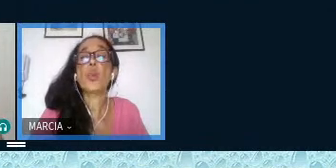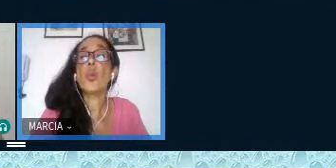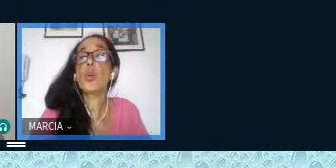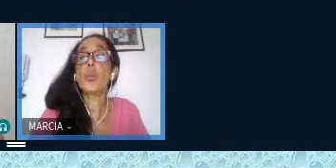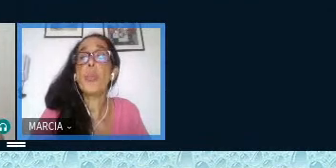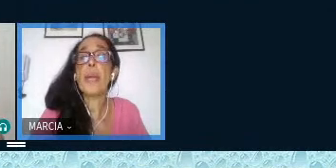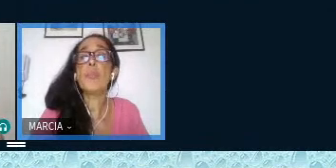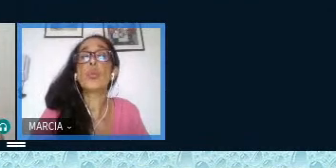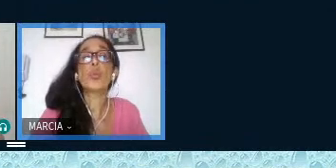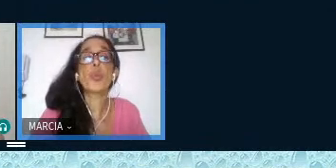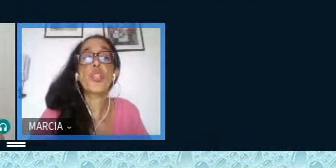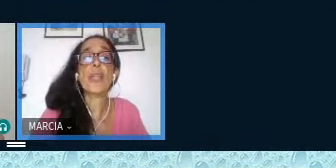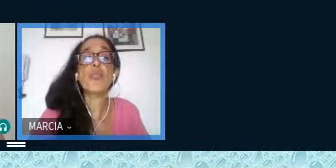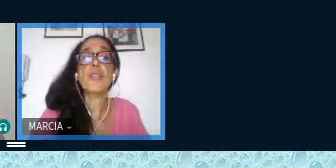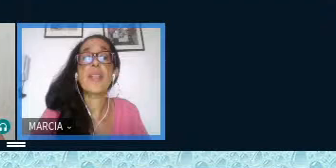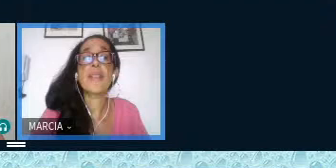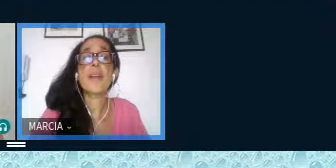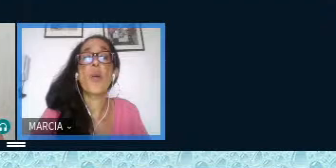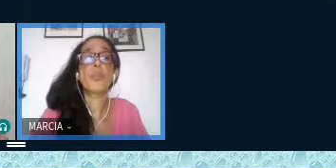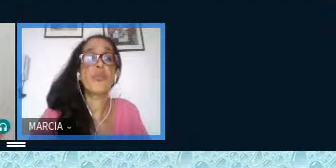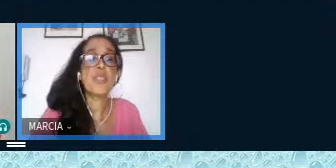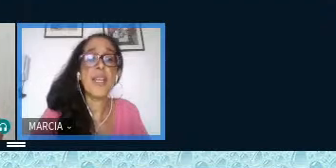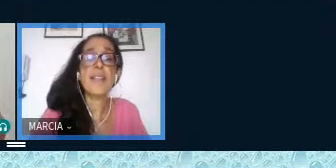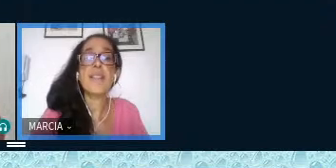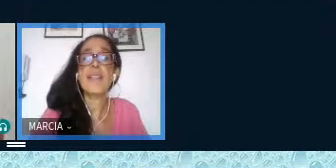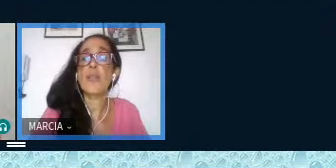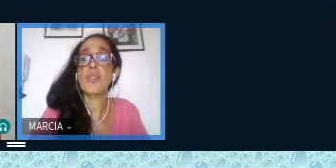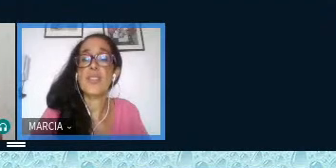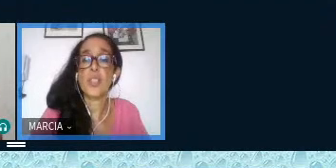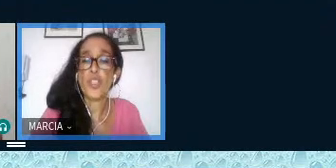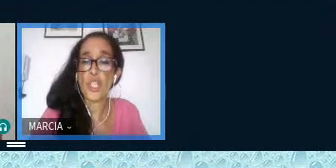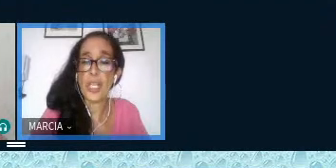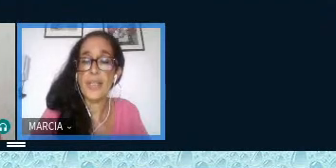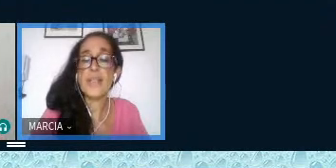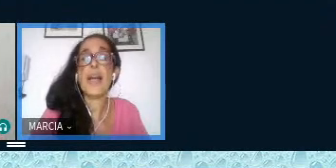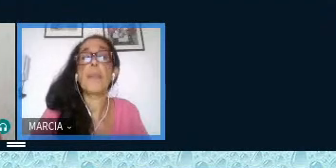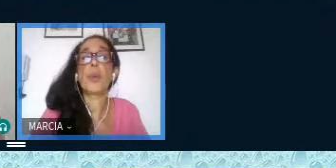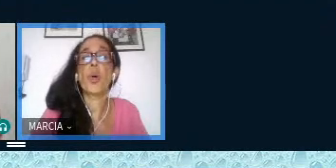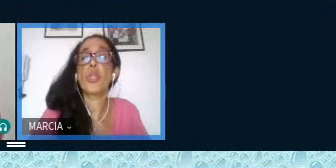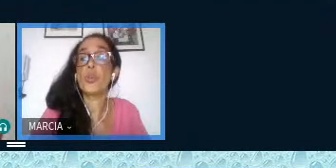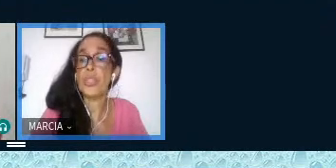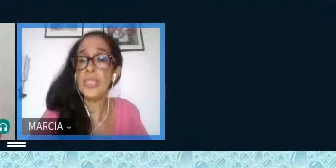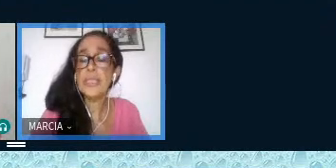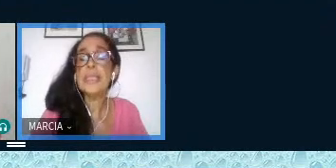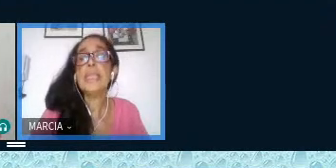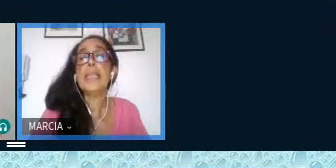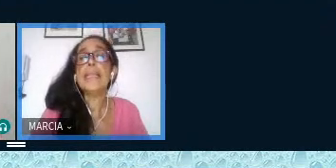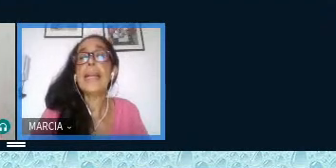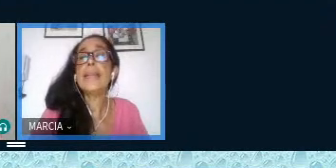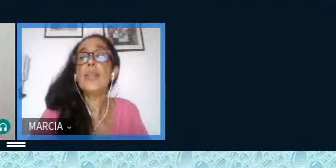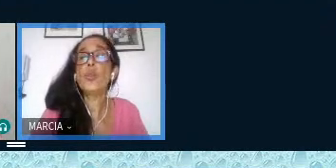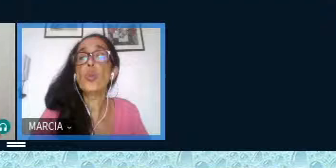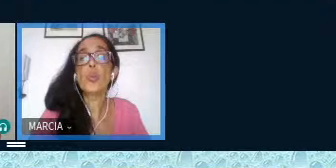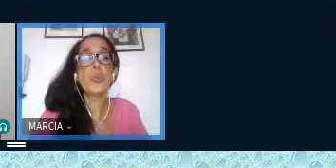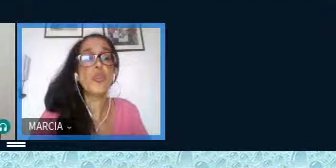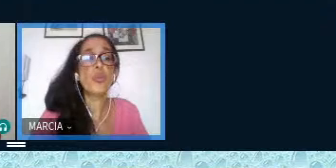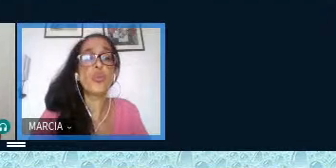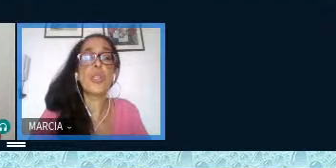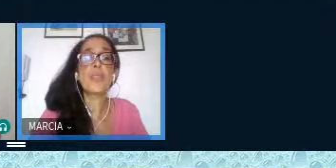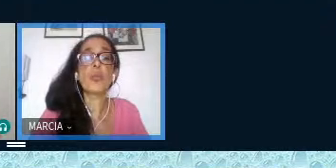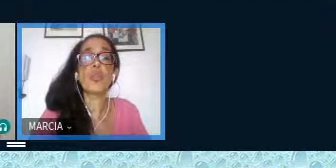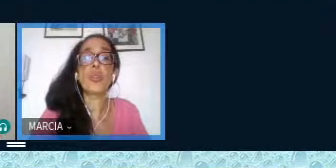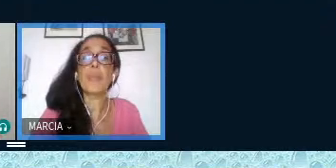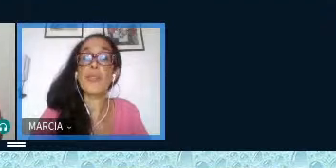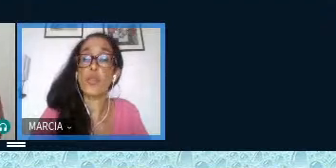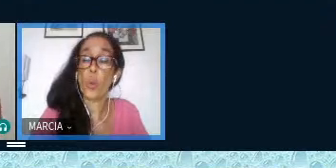atua como membro do Projeto de Extensão Proficiências Línguas Estrangeiras a Prole e o NIR e é líder do Grupo